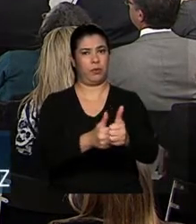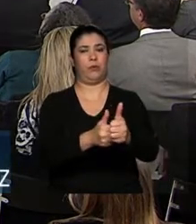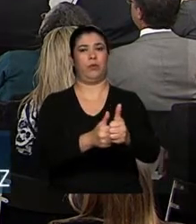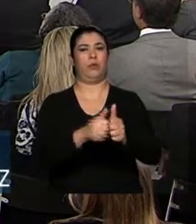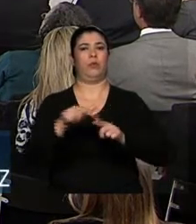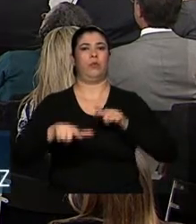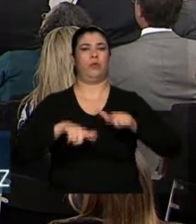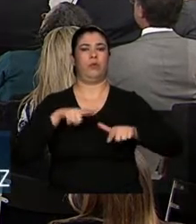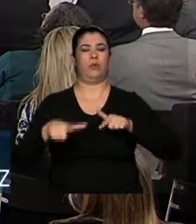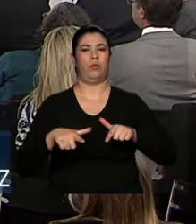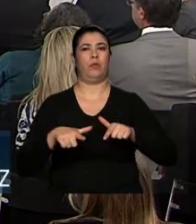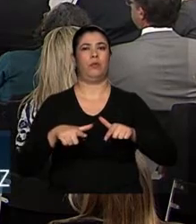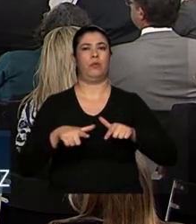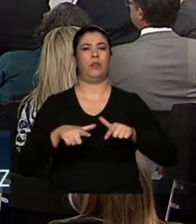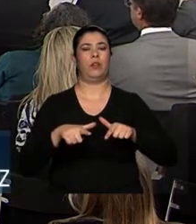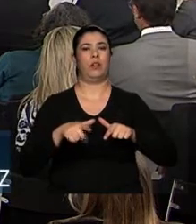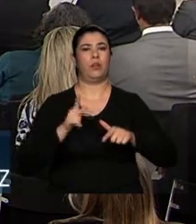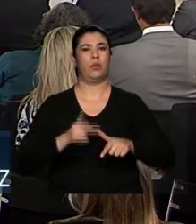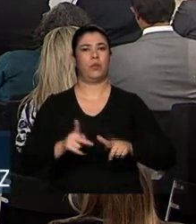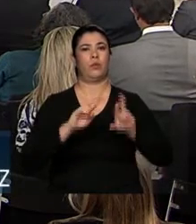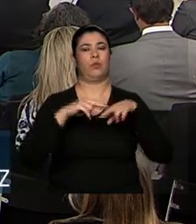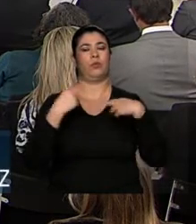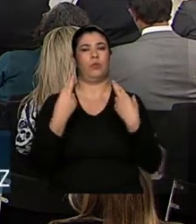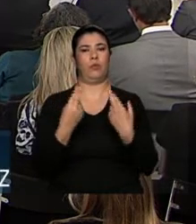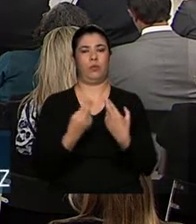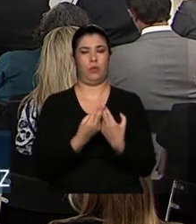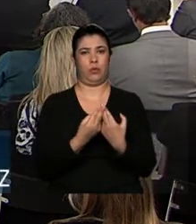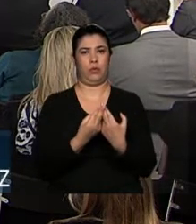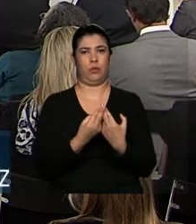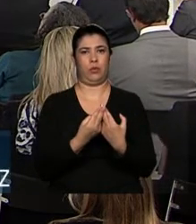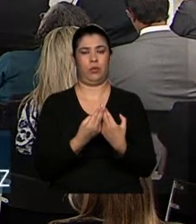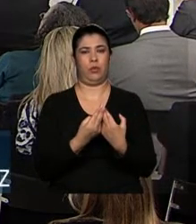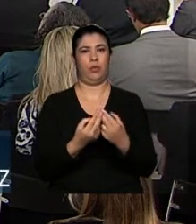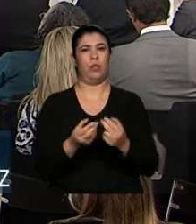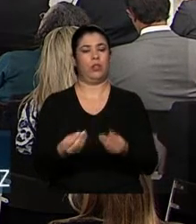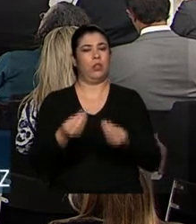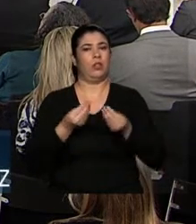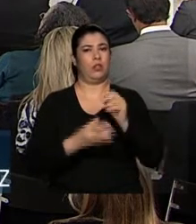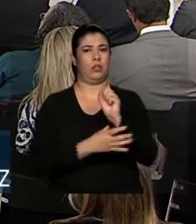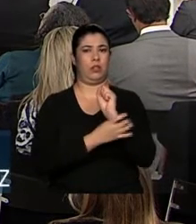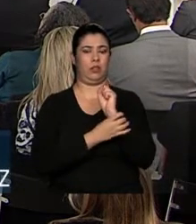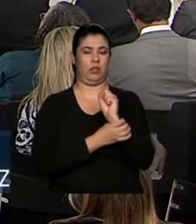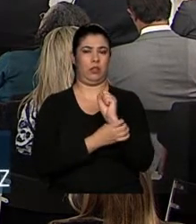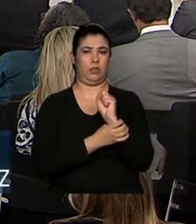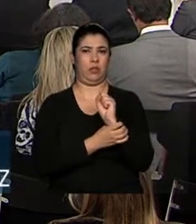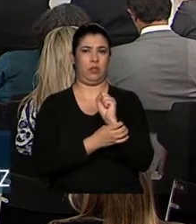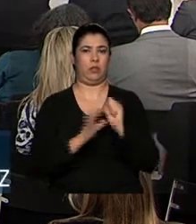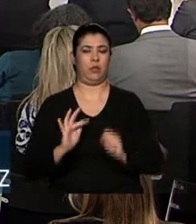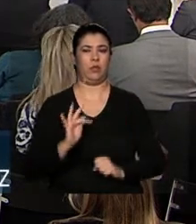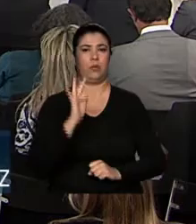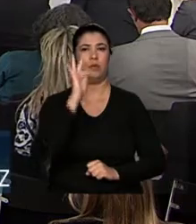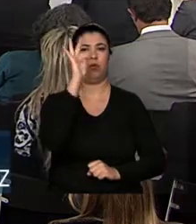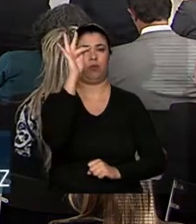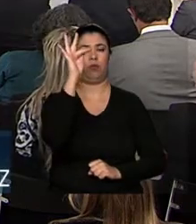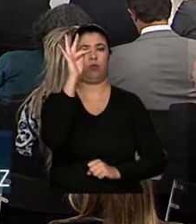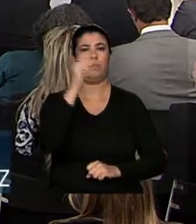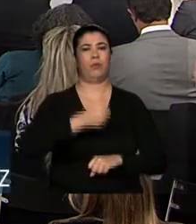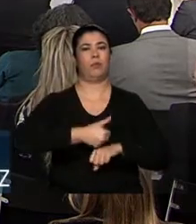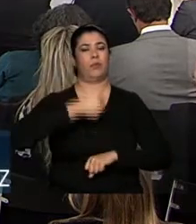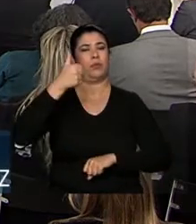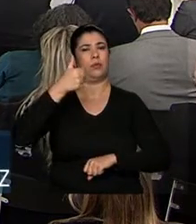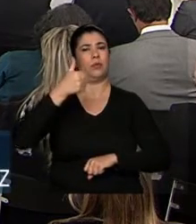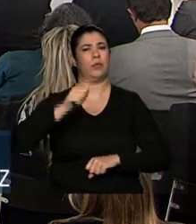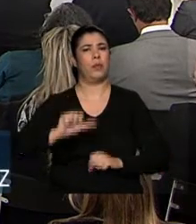e que conduza essa reunião a nos assegurar um futuro melhor. o primeiro